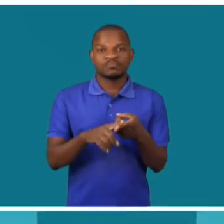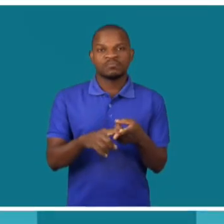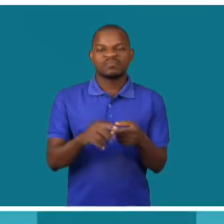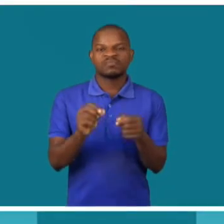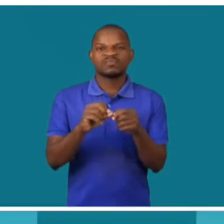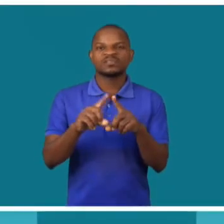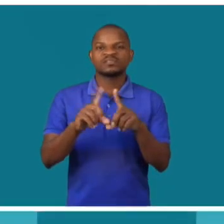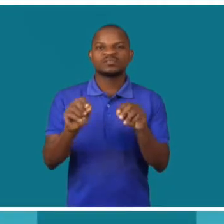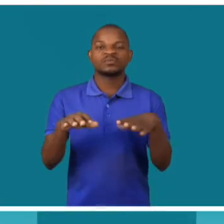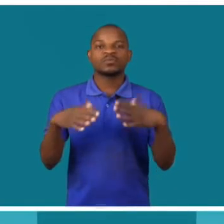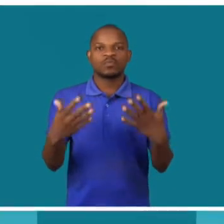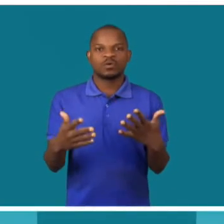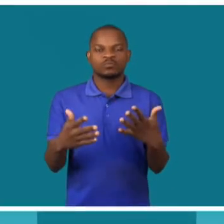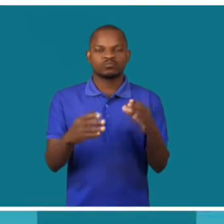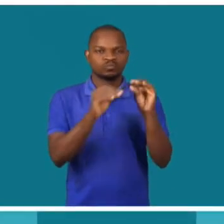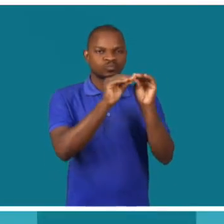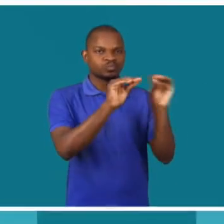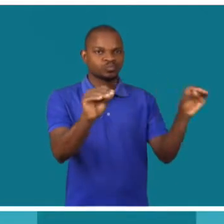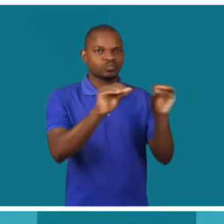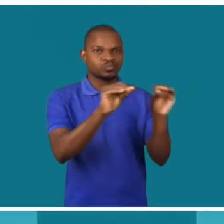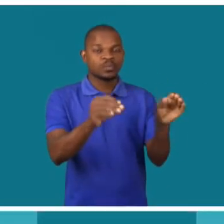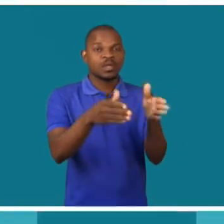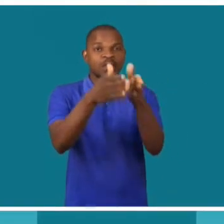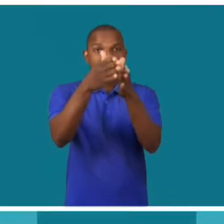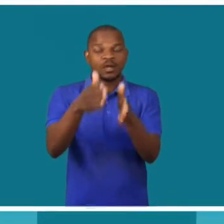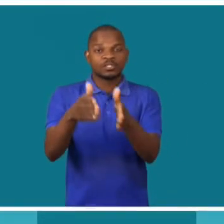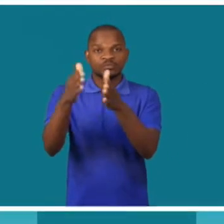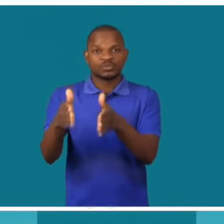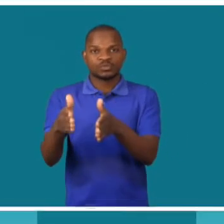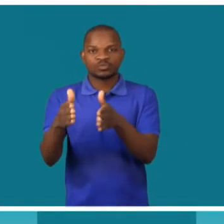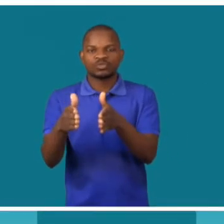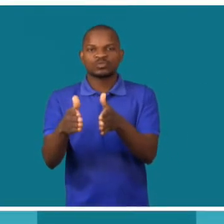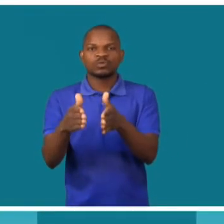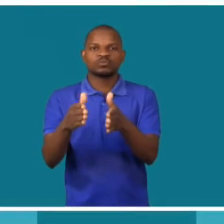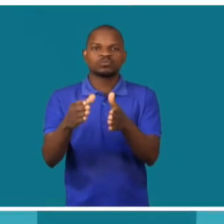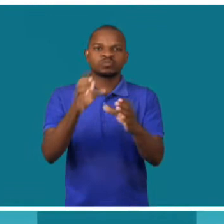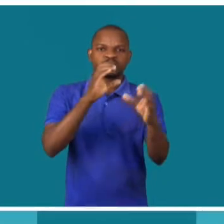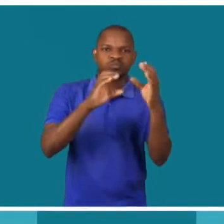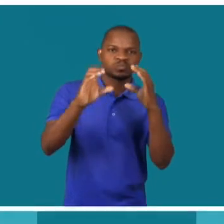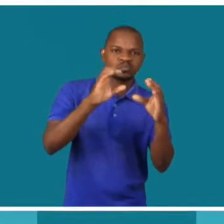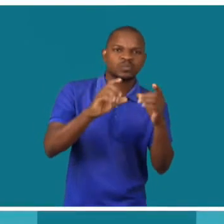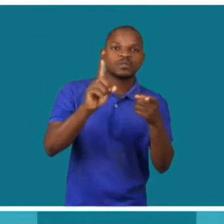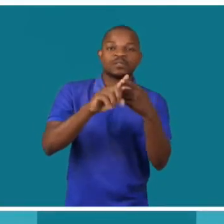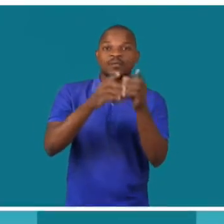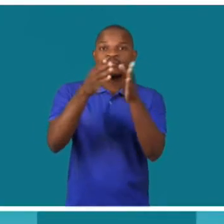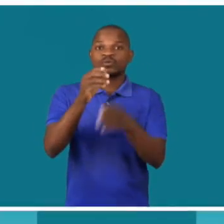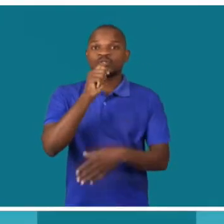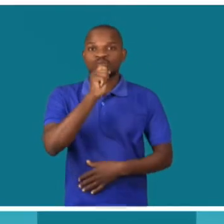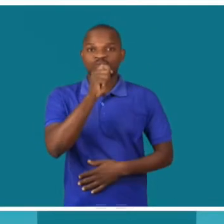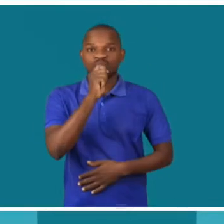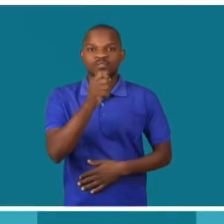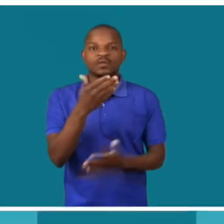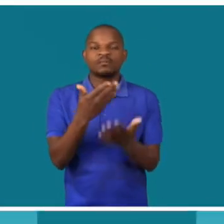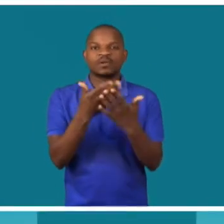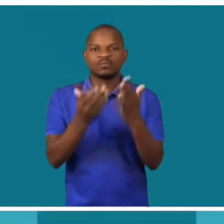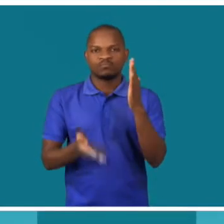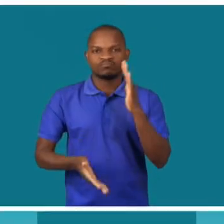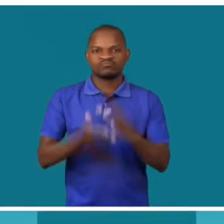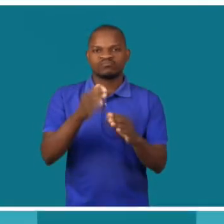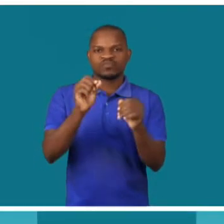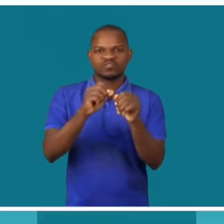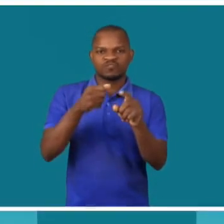Realmente para formar os comunicadores, os jornalistas, para conseguirem